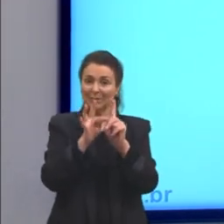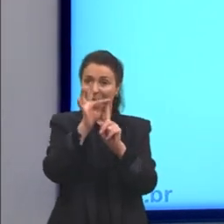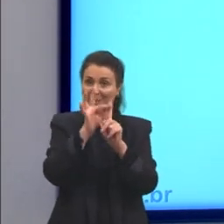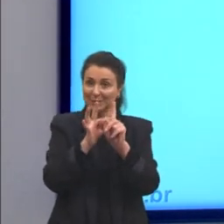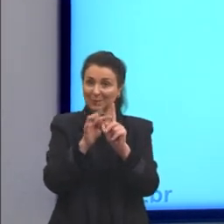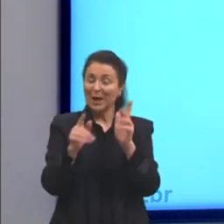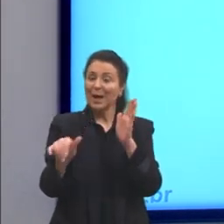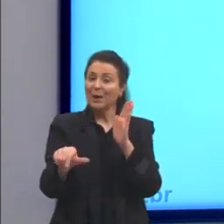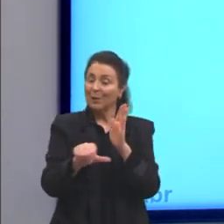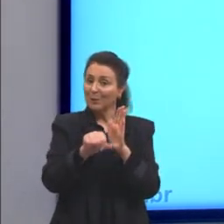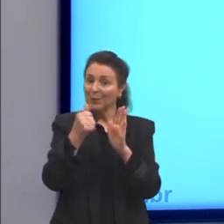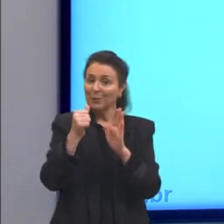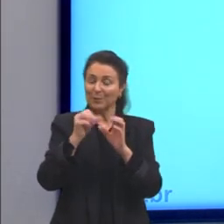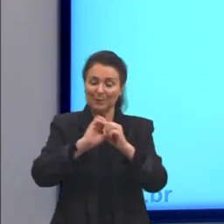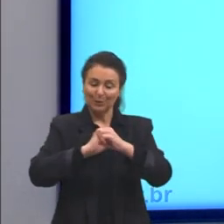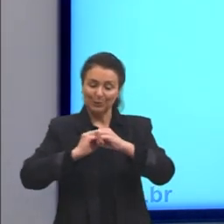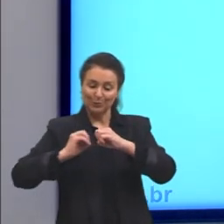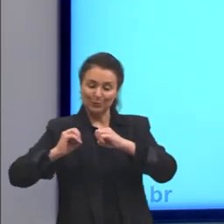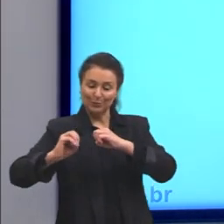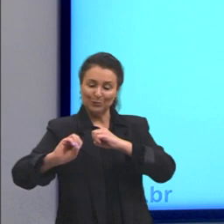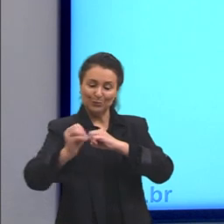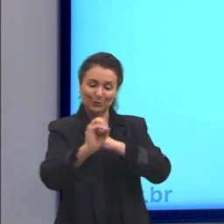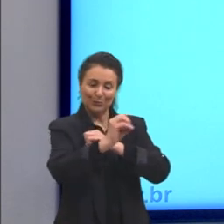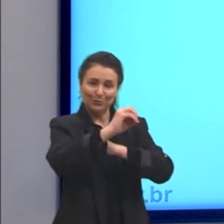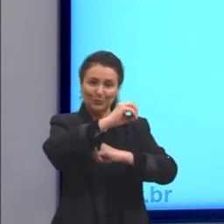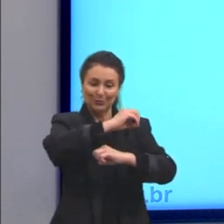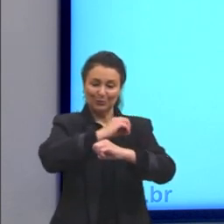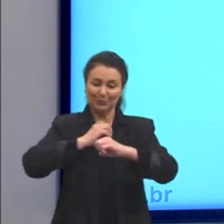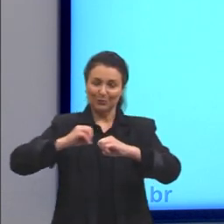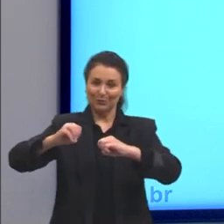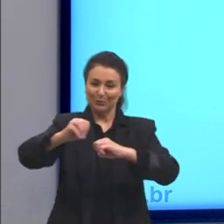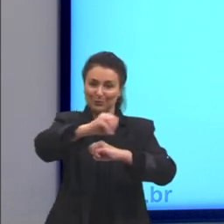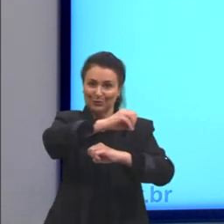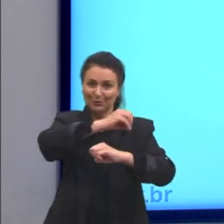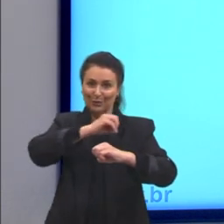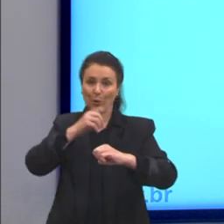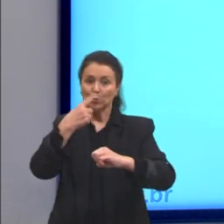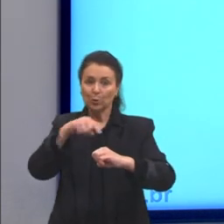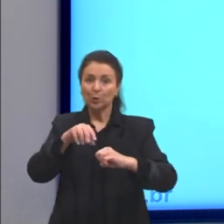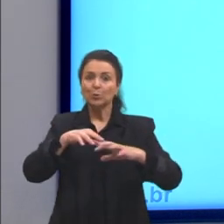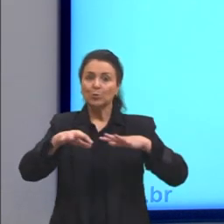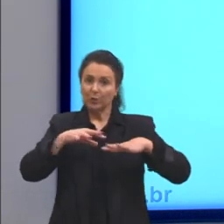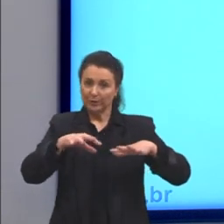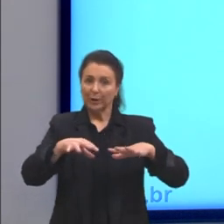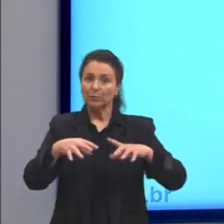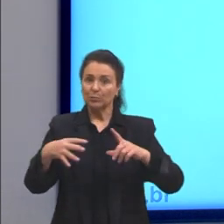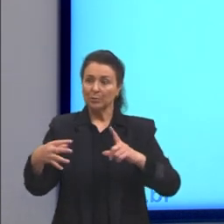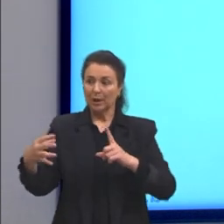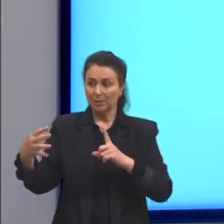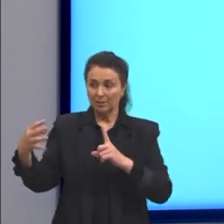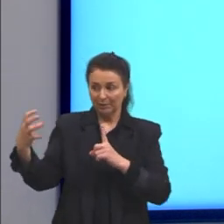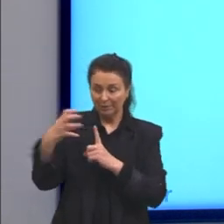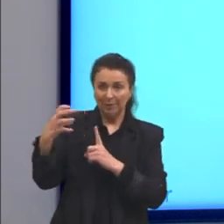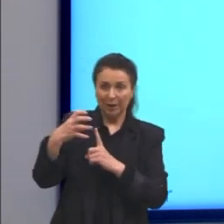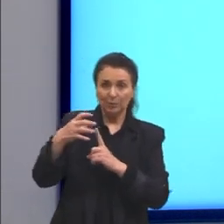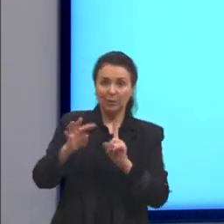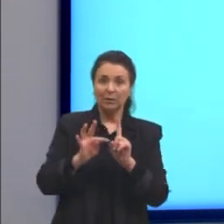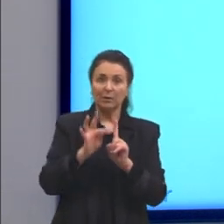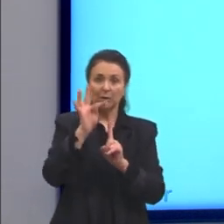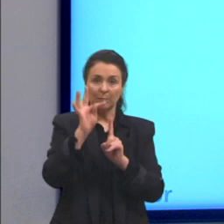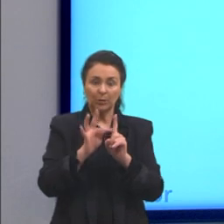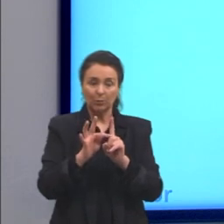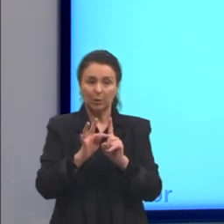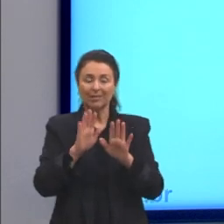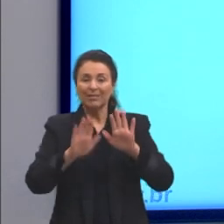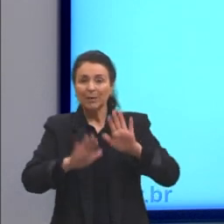Então, os outros movimentos, eles impactam na temperatura, sim, dependendo da forma como, da